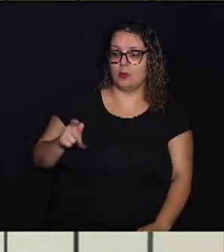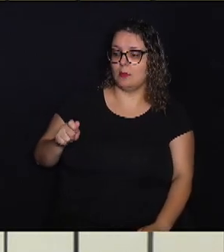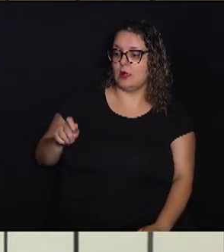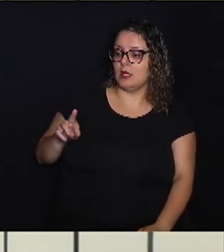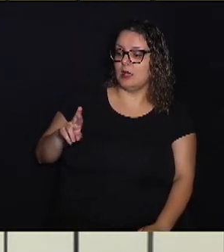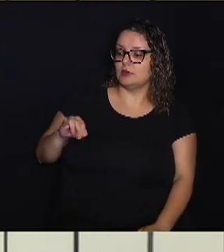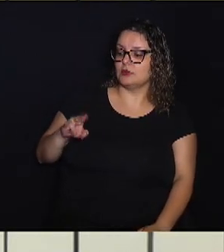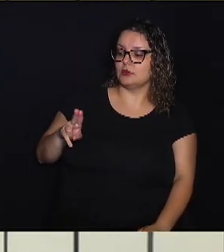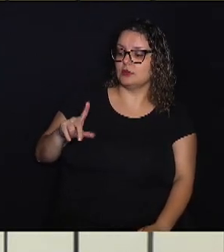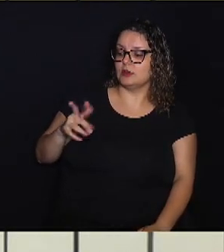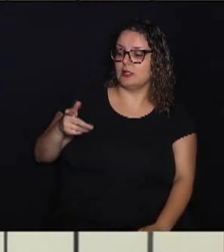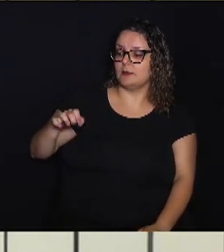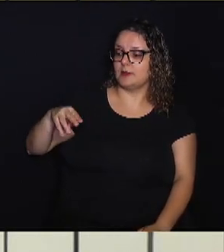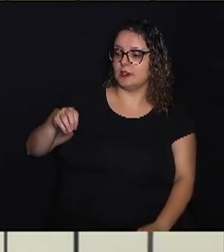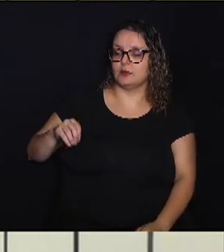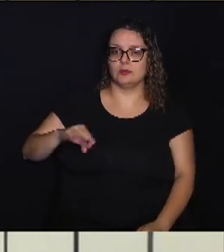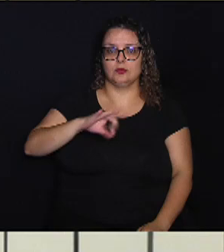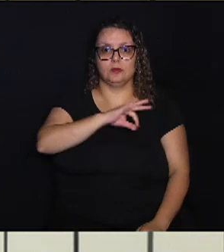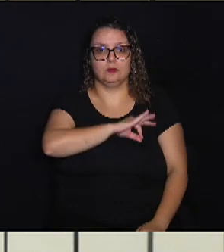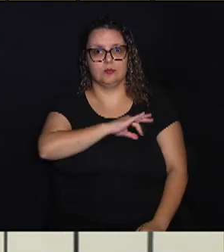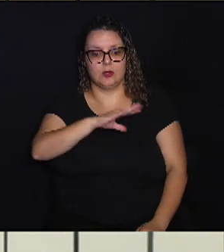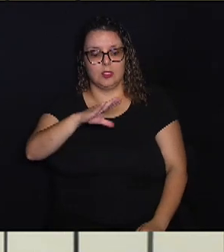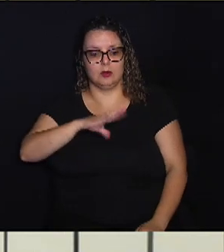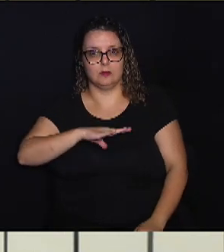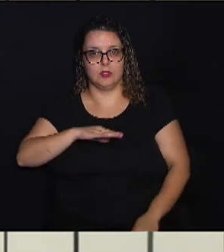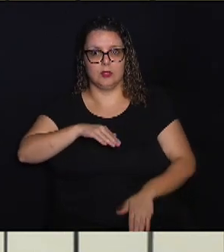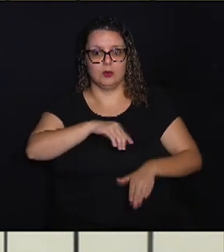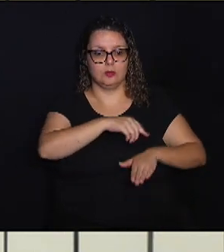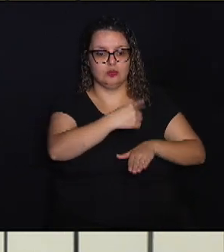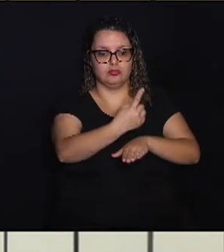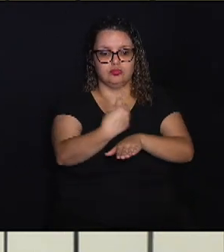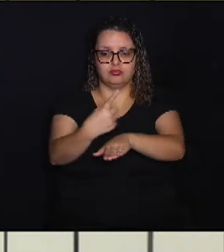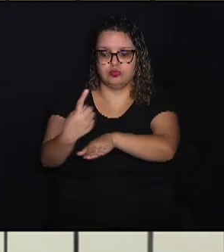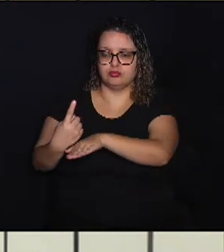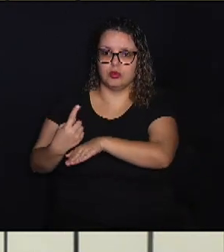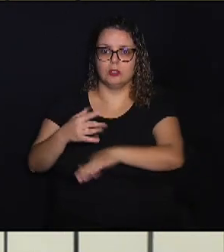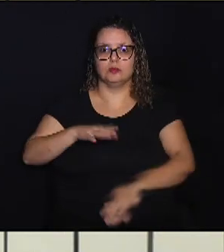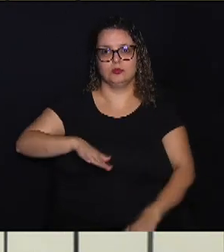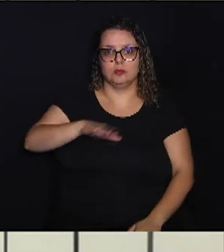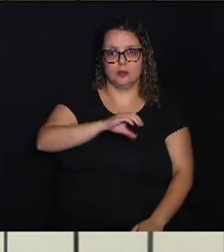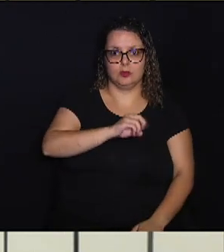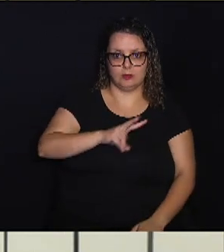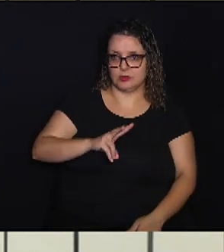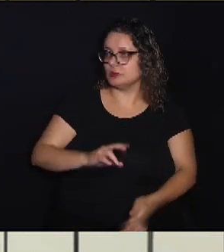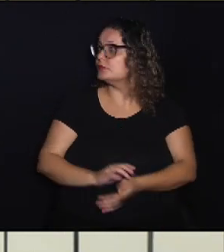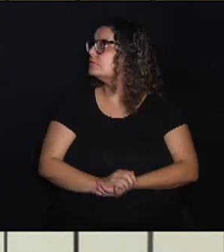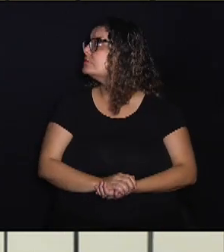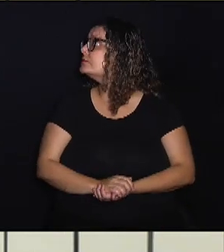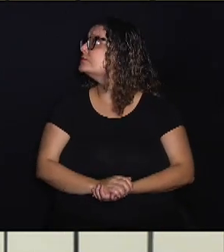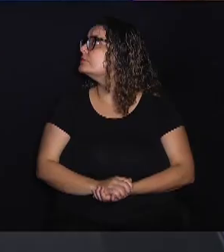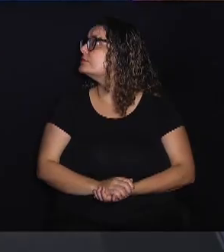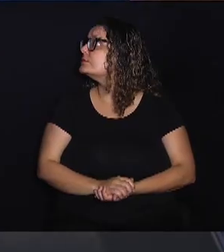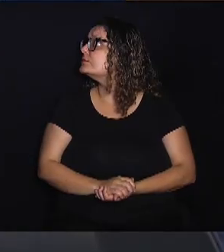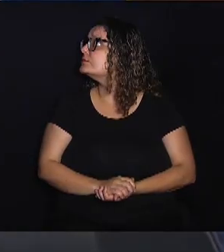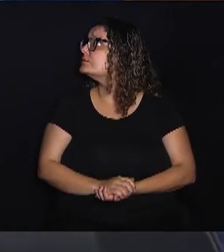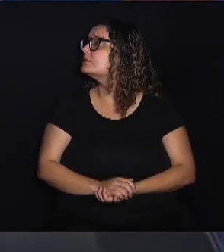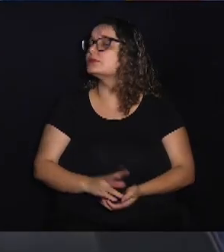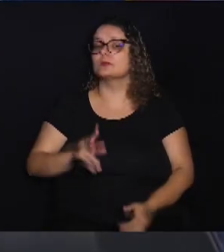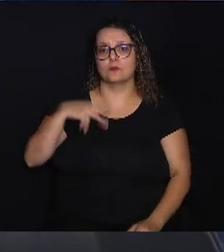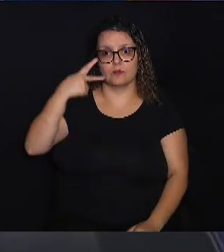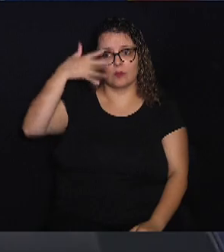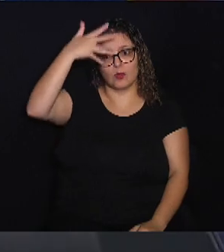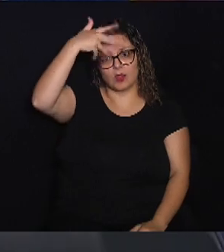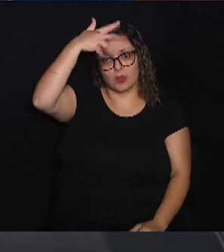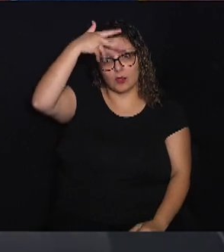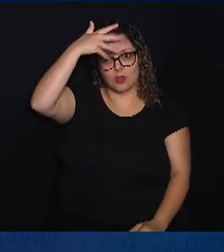ostensivo pela Guarda Municipal nos bairros do Distrito do Ouro Verde. O vereador Rodrigo da